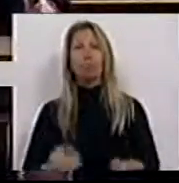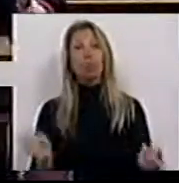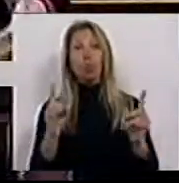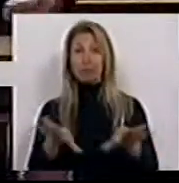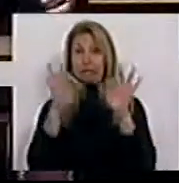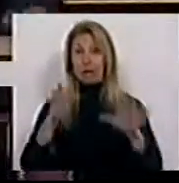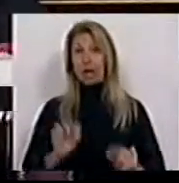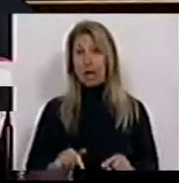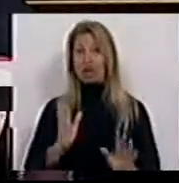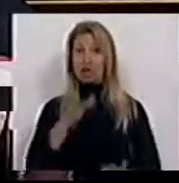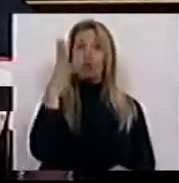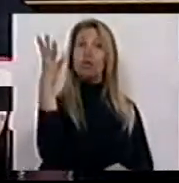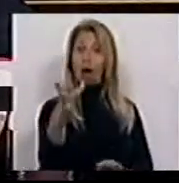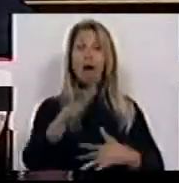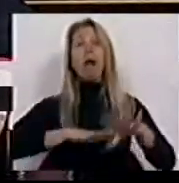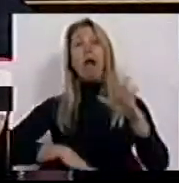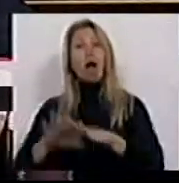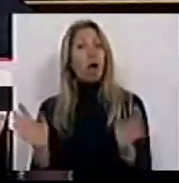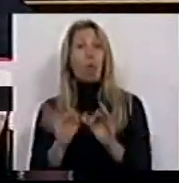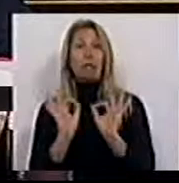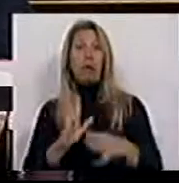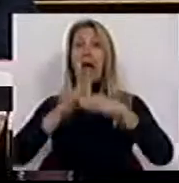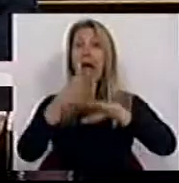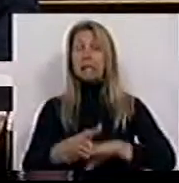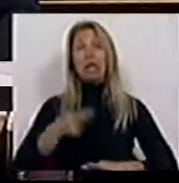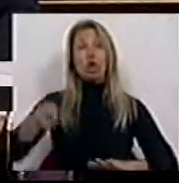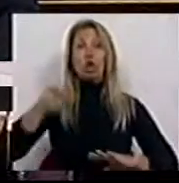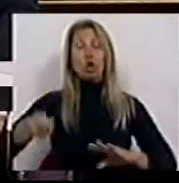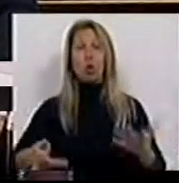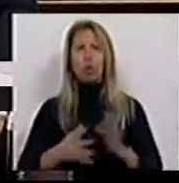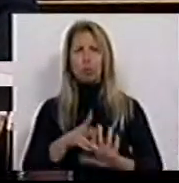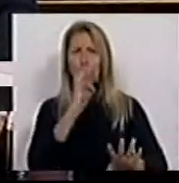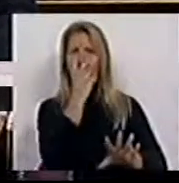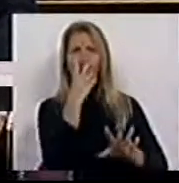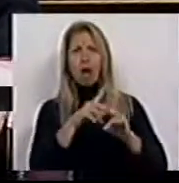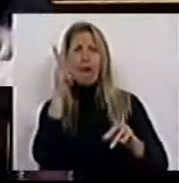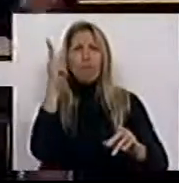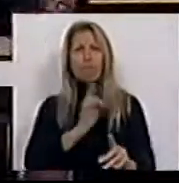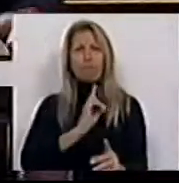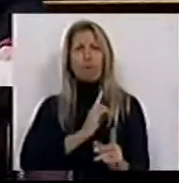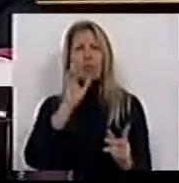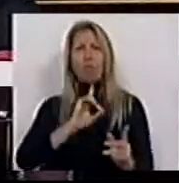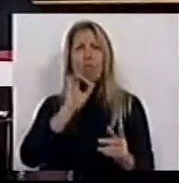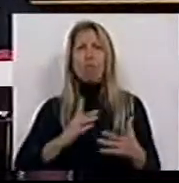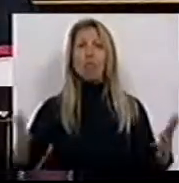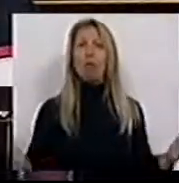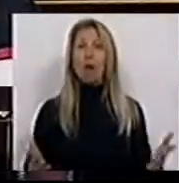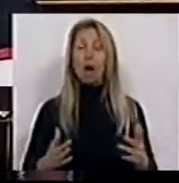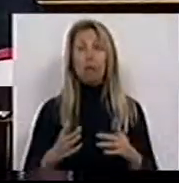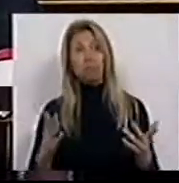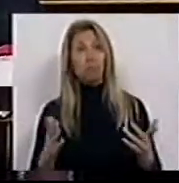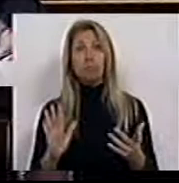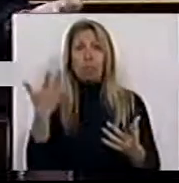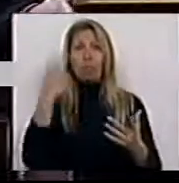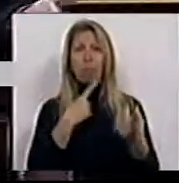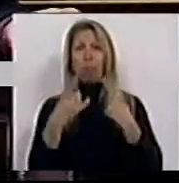que se proceda para o acesso a seguros à devassa da vida privada de tantas mulheres, nomeadamente no que a gravidez se